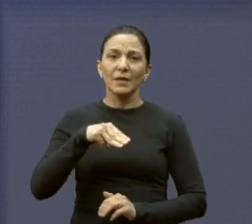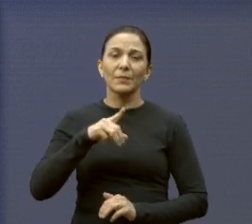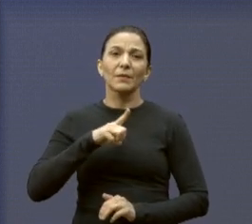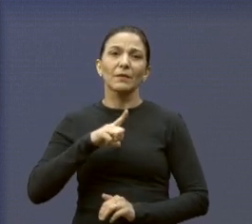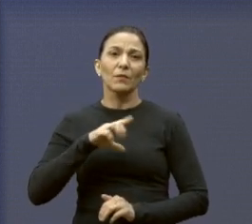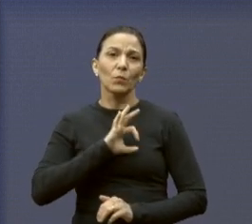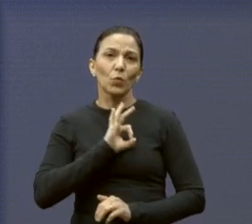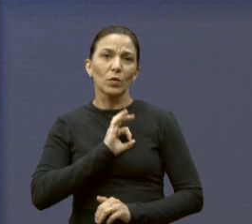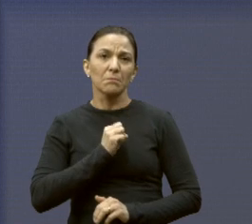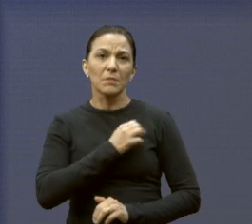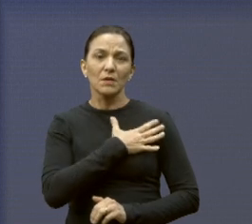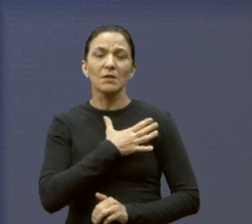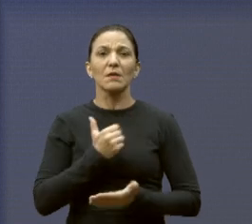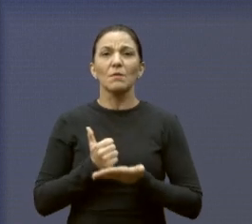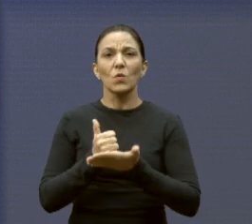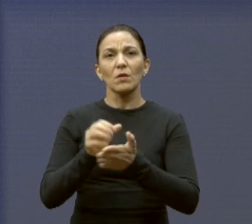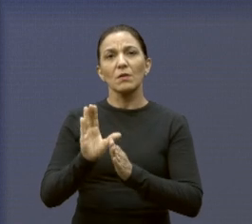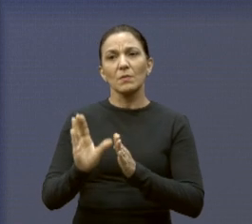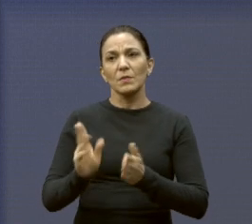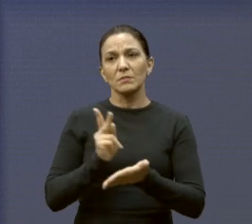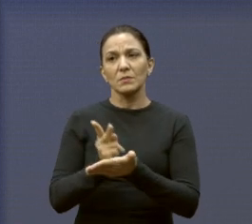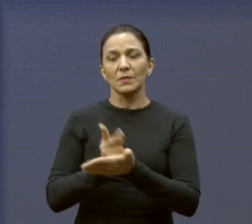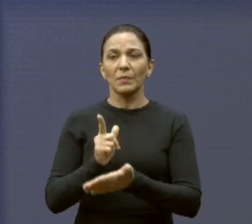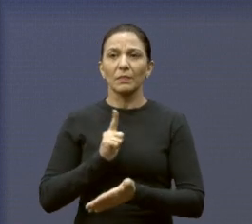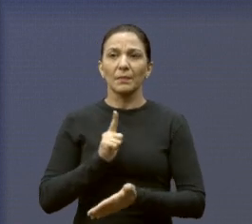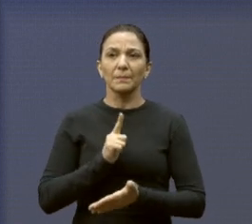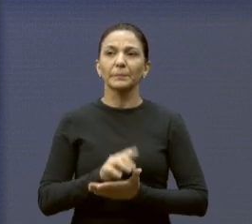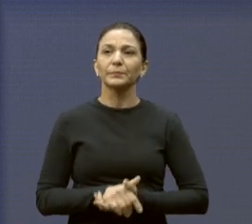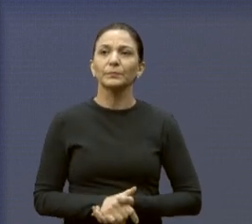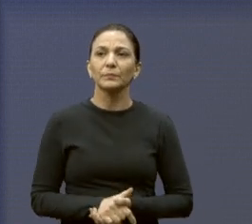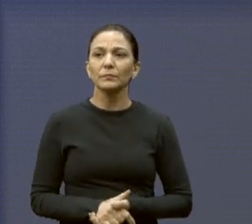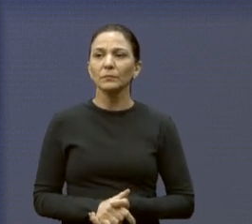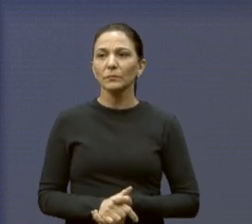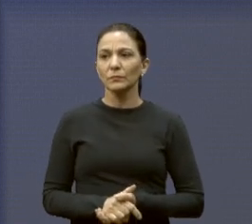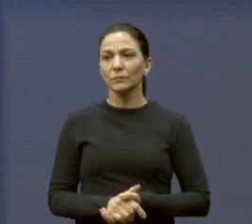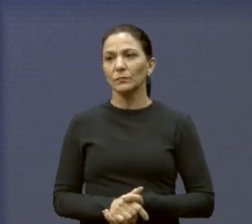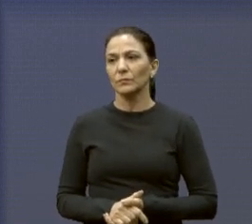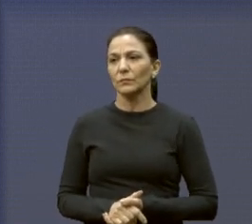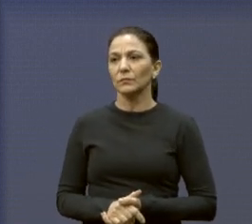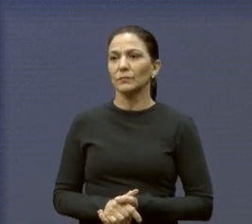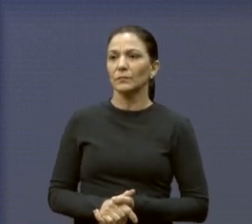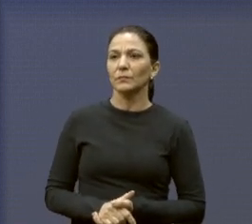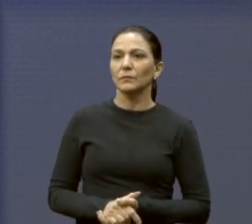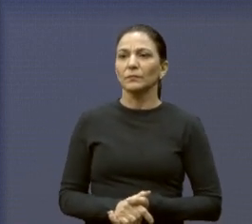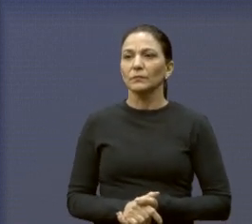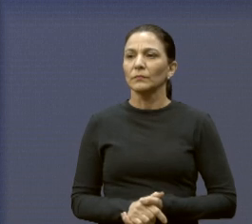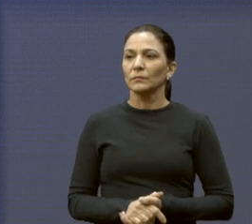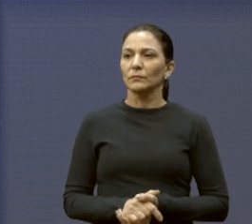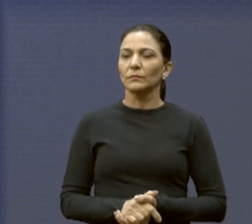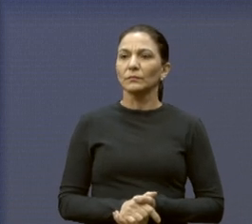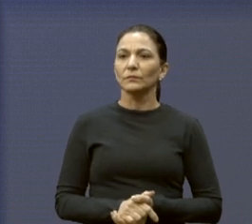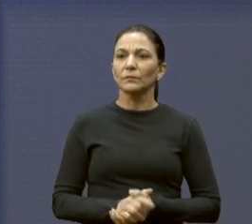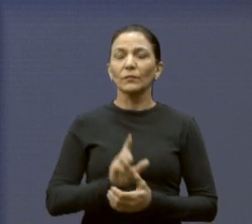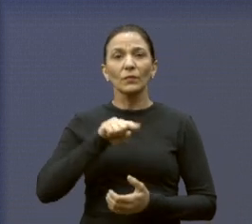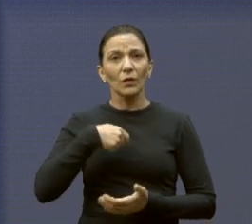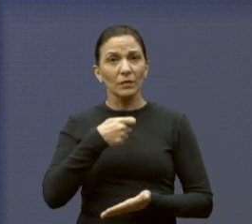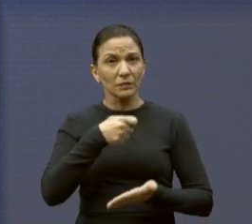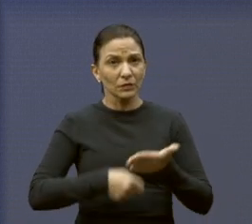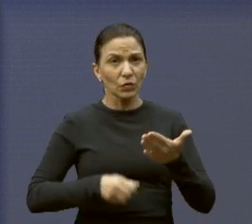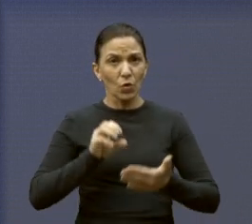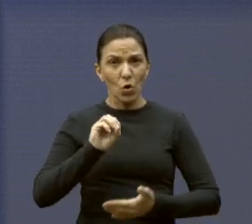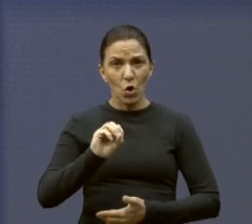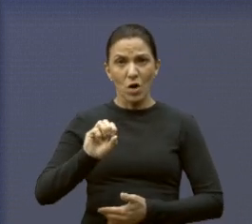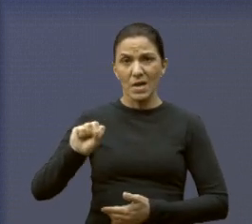Municipal de Araraquara. Pode passar o próximo, por favor. Estivemos na assinatura de ordens de